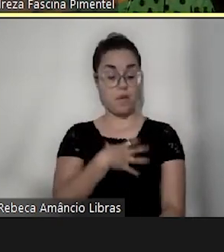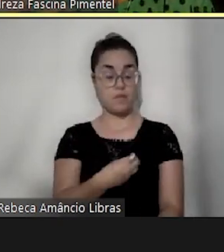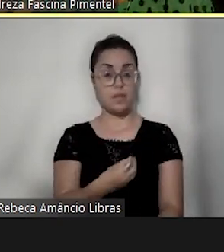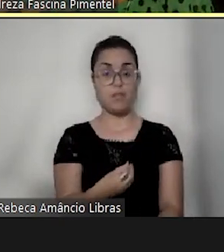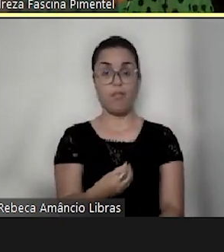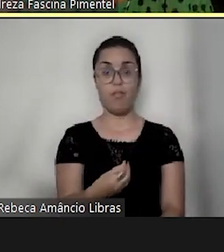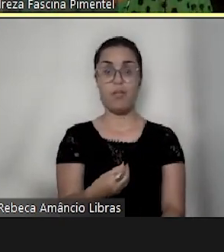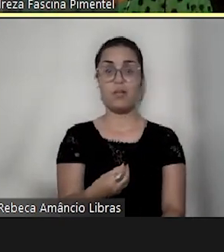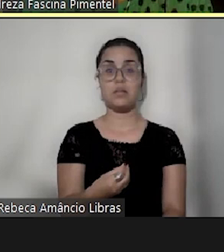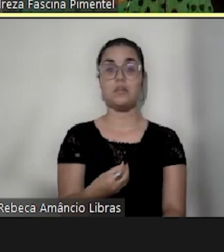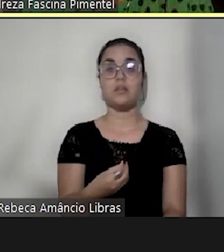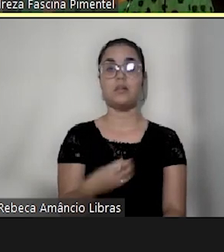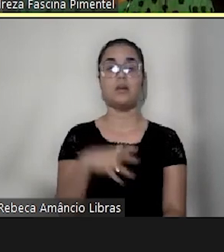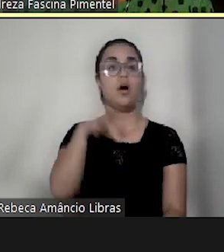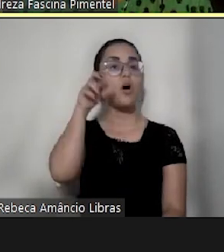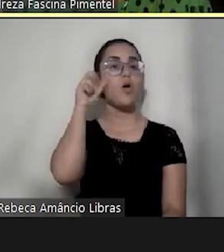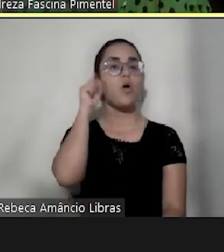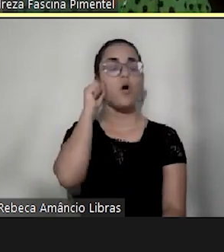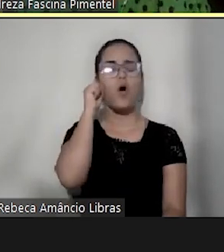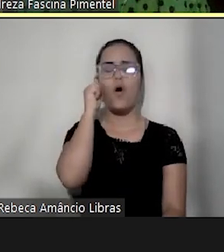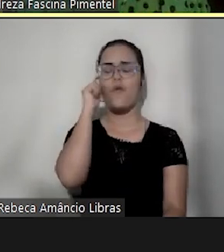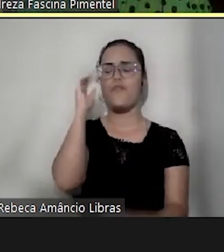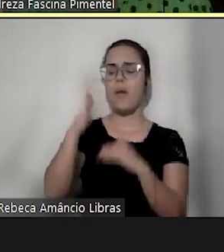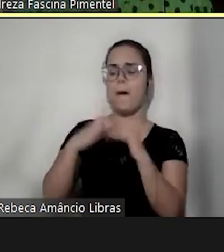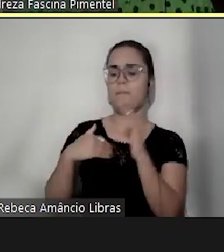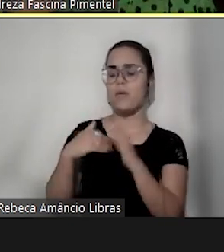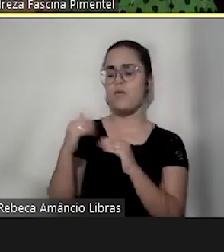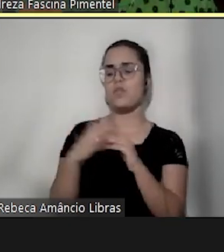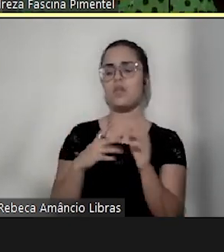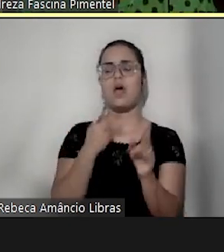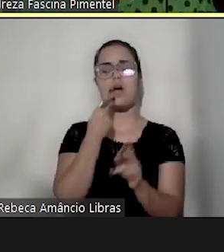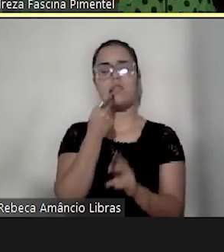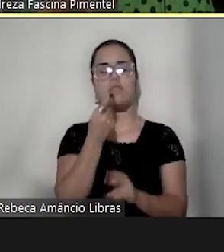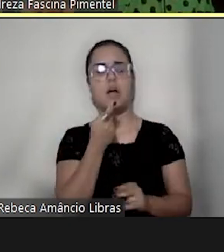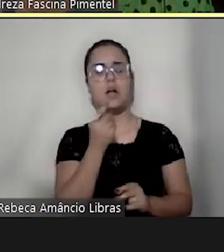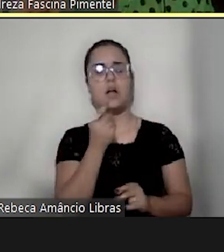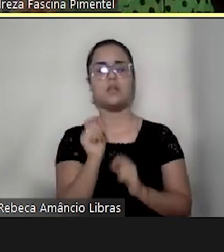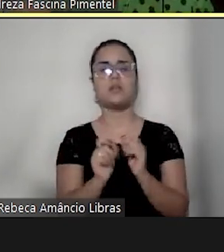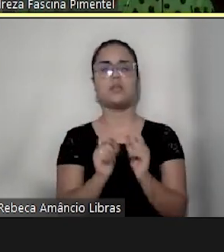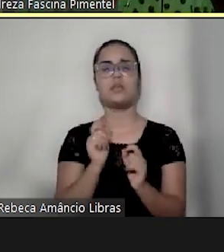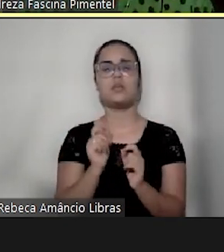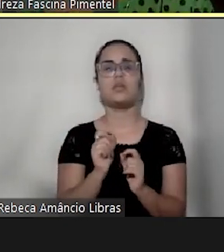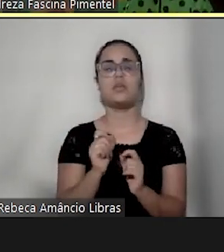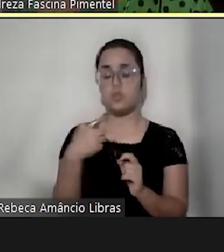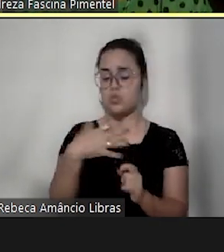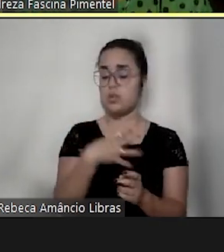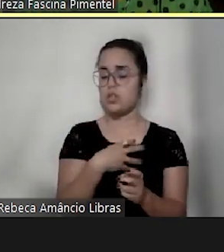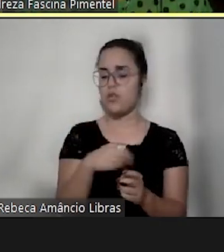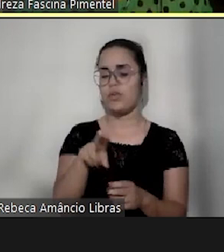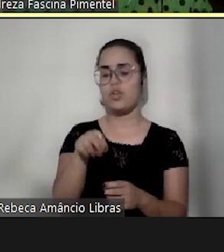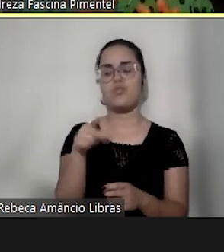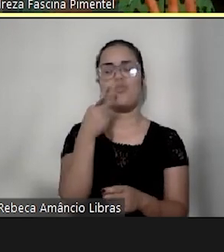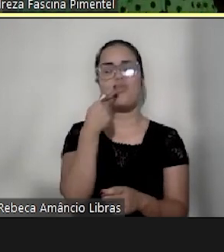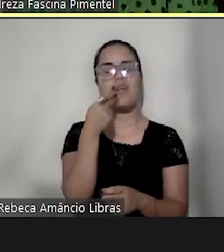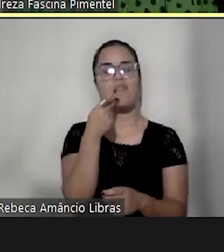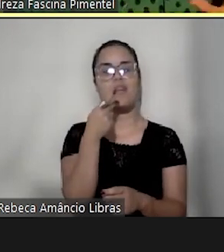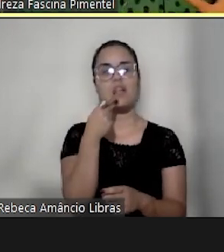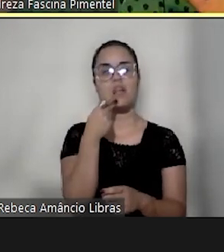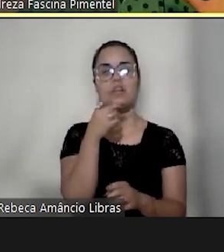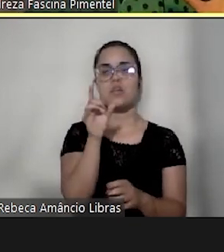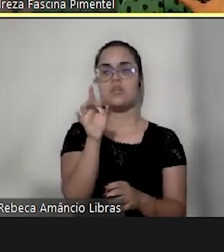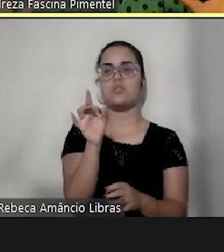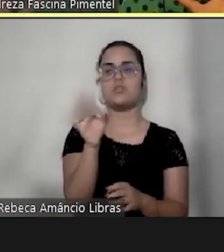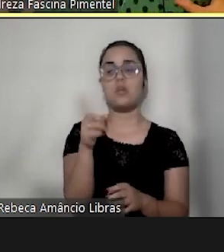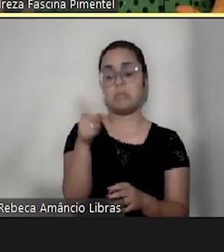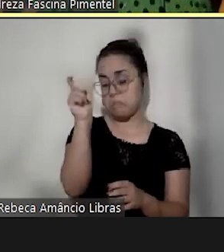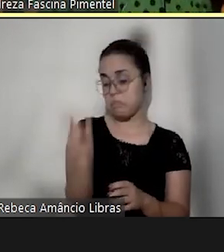ouvi profissionais falando ah, o seu filho não vai falar só se você